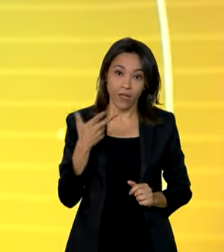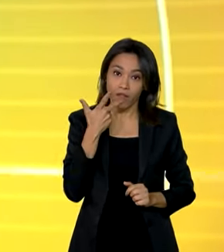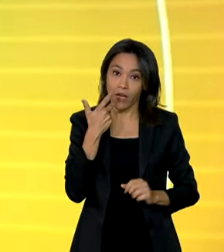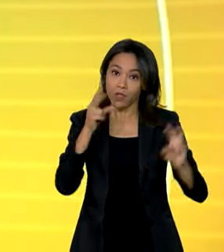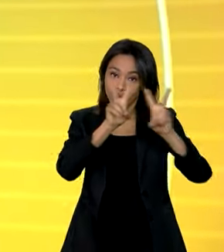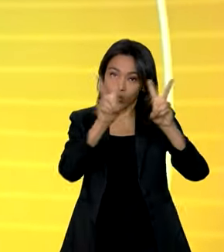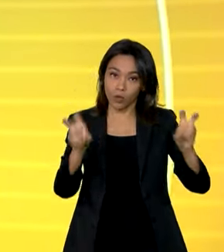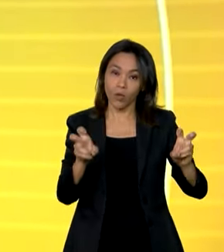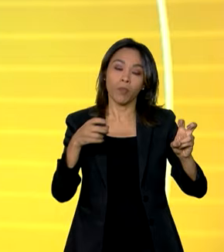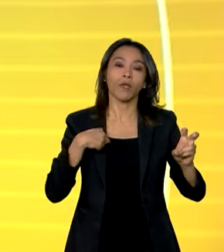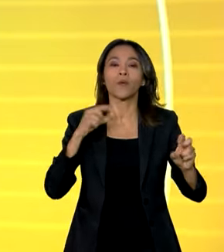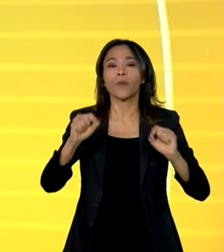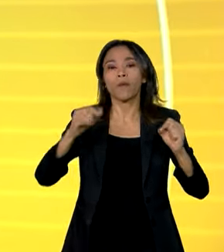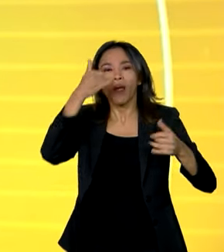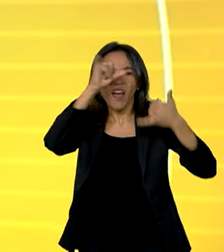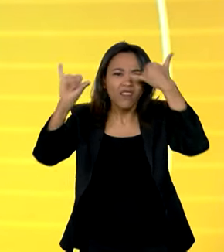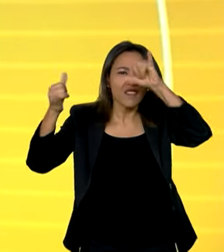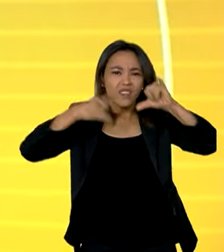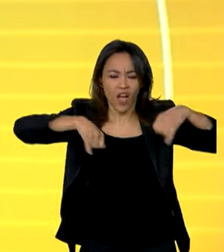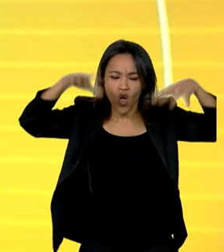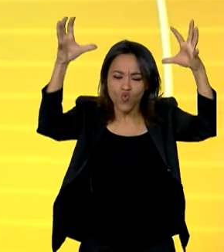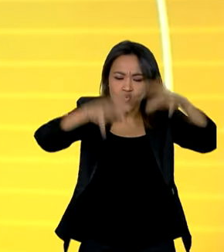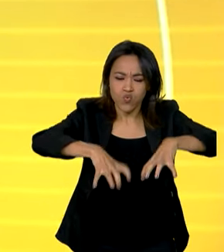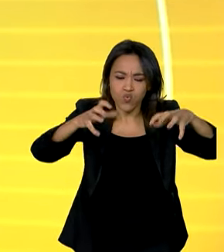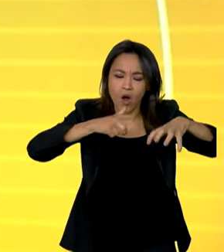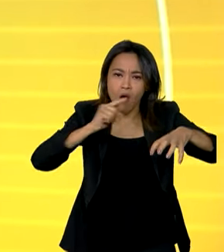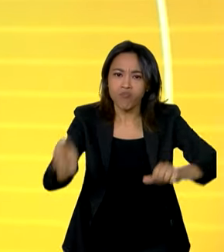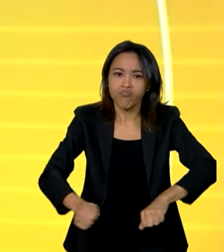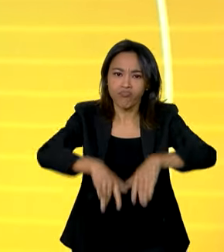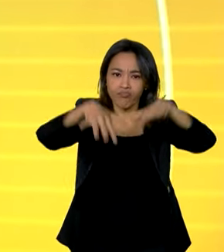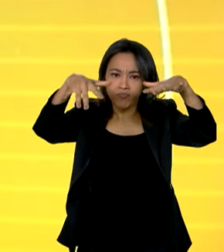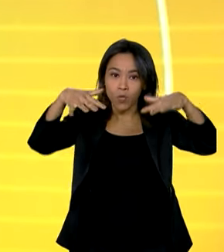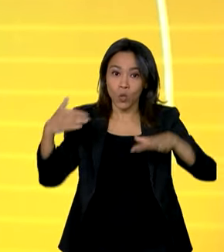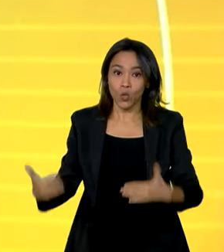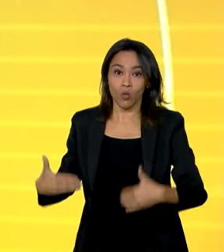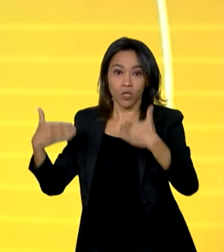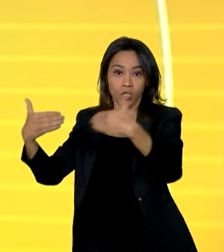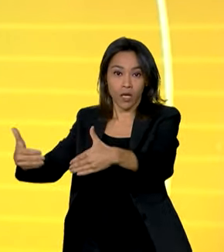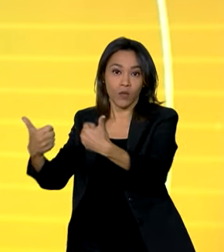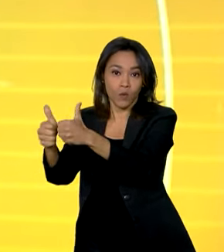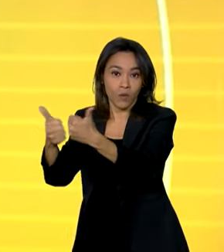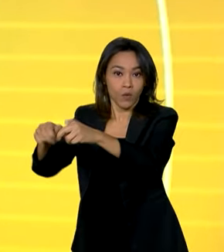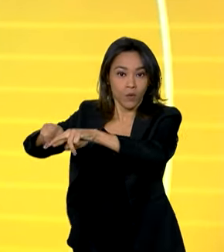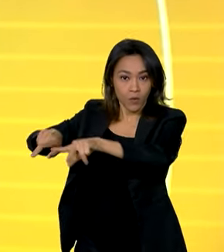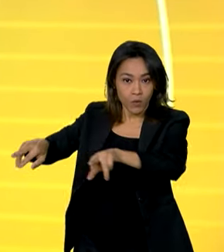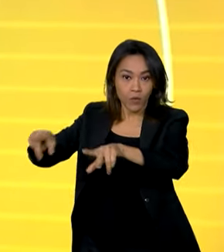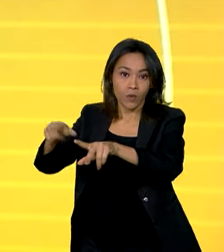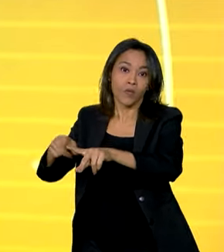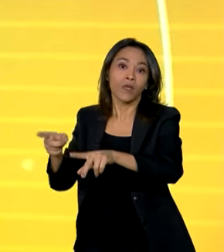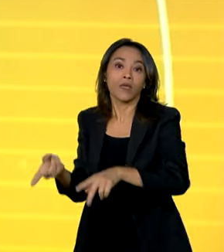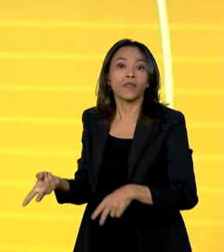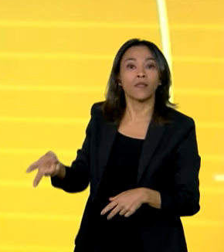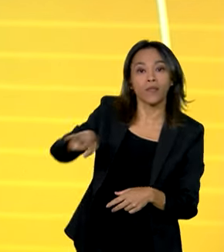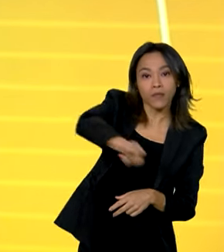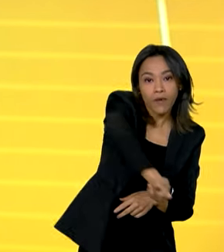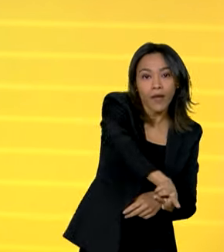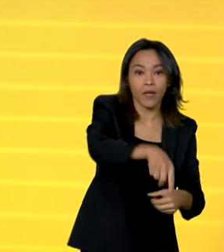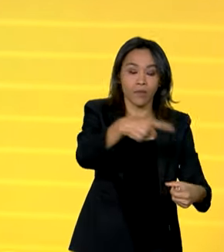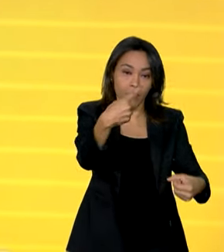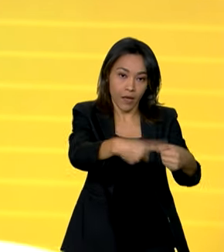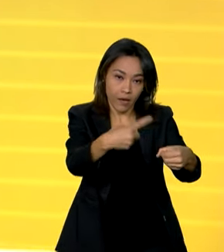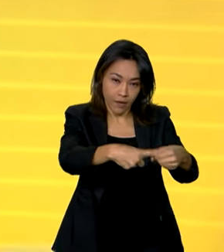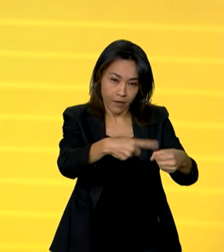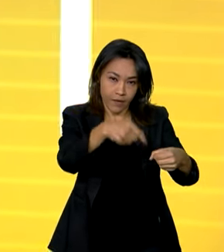sobre a prevenção a enchentes, o Ministério dos Transportes assinou um acordo que transfere para a Prefeitura de Araraquara